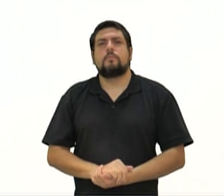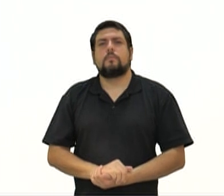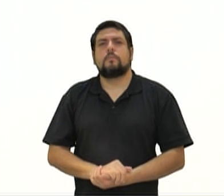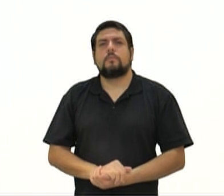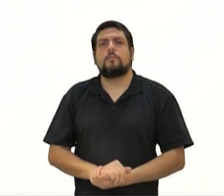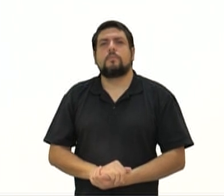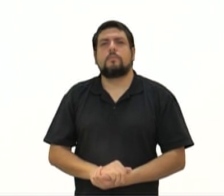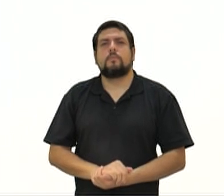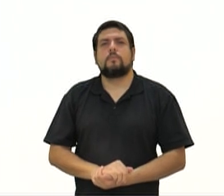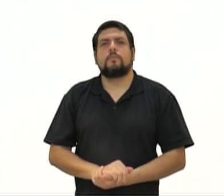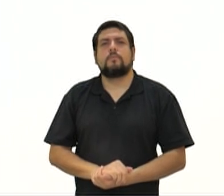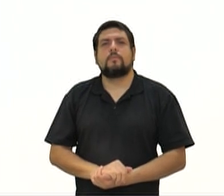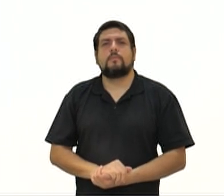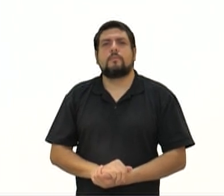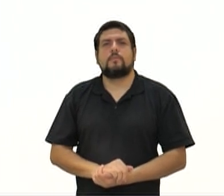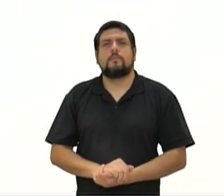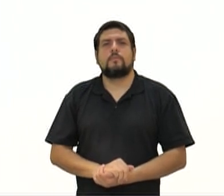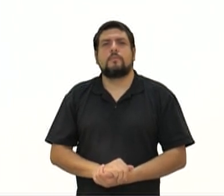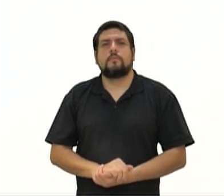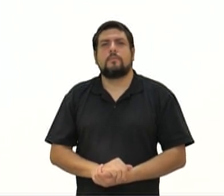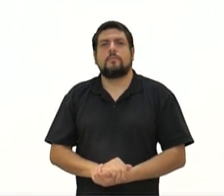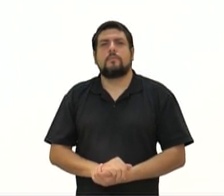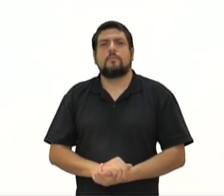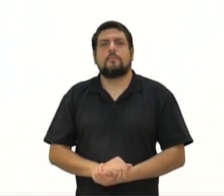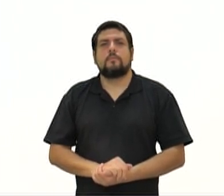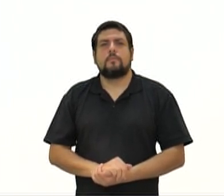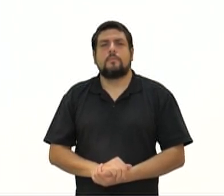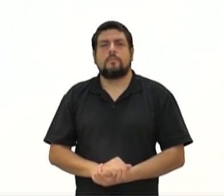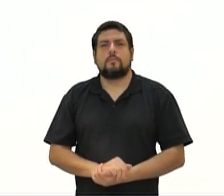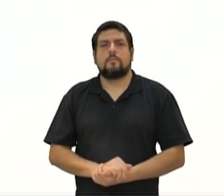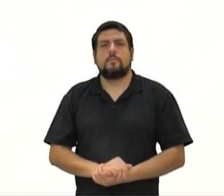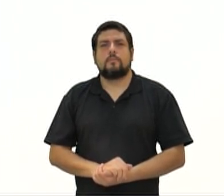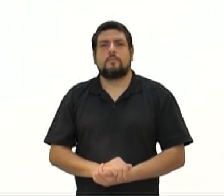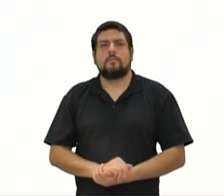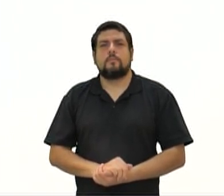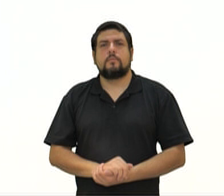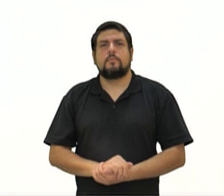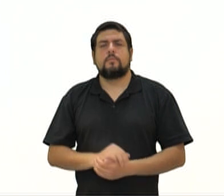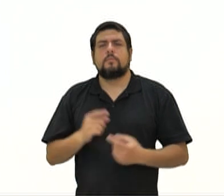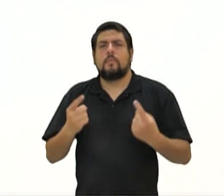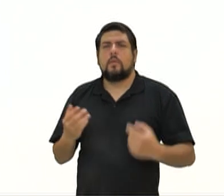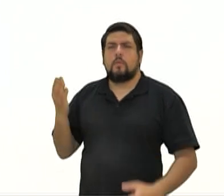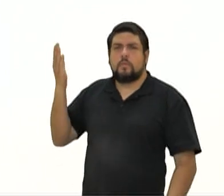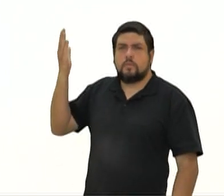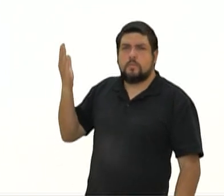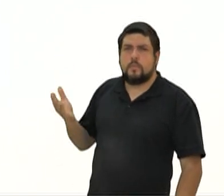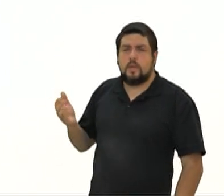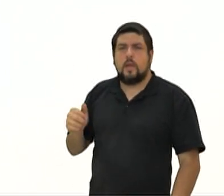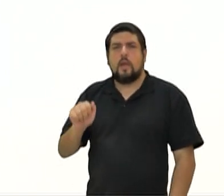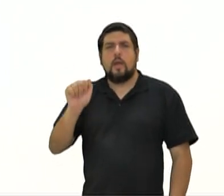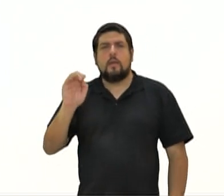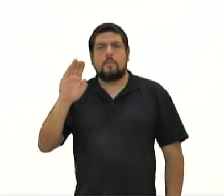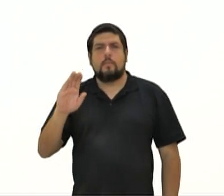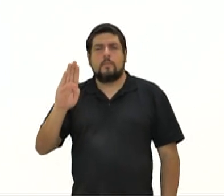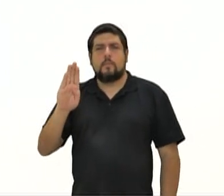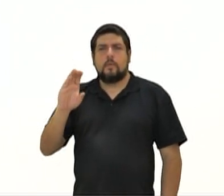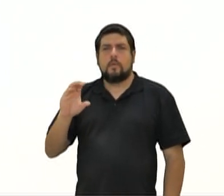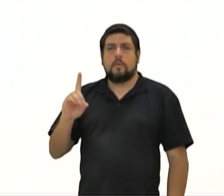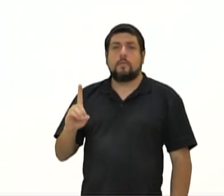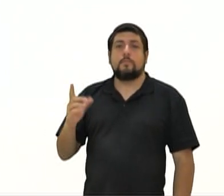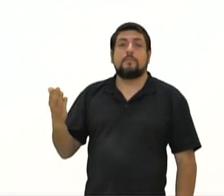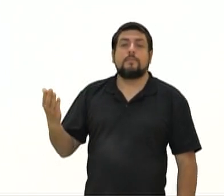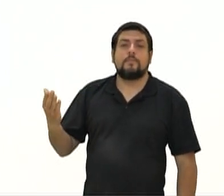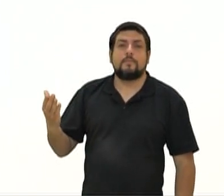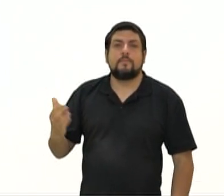C, período arcaico, letra D, período homérico. E aí, galera, letra A, B, C ou D?